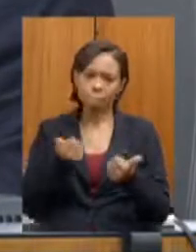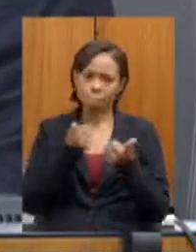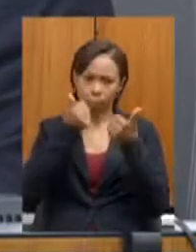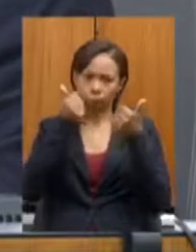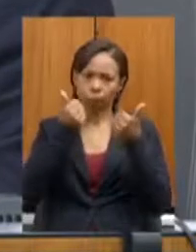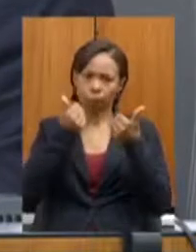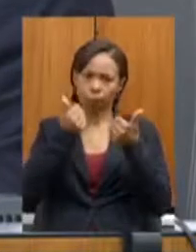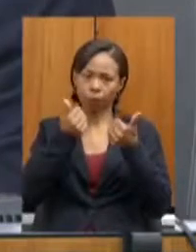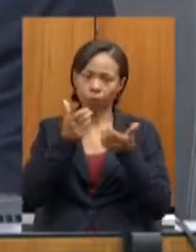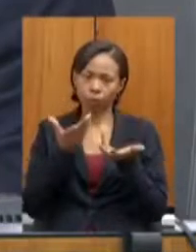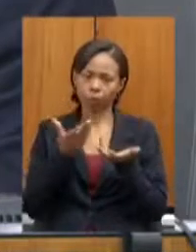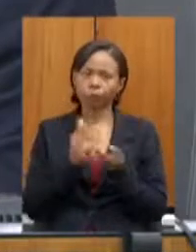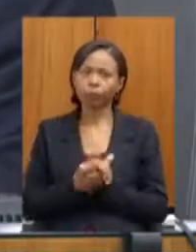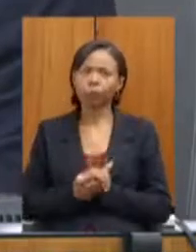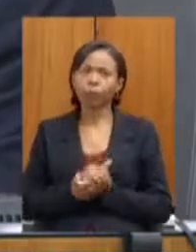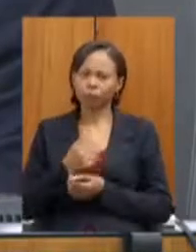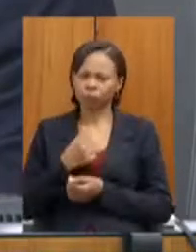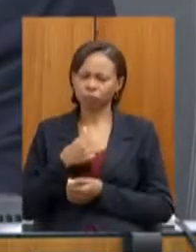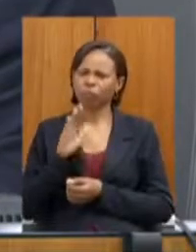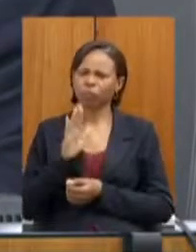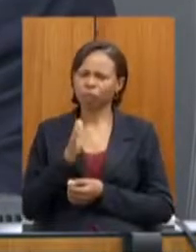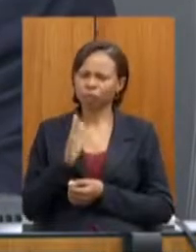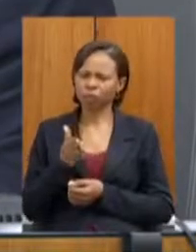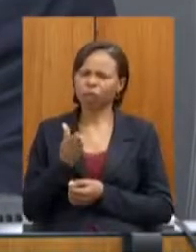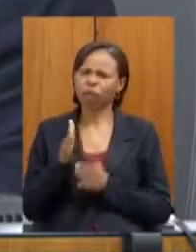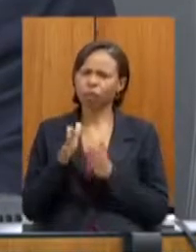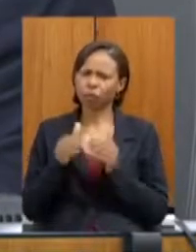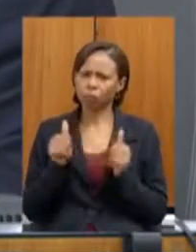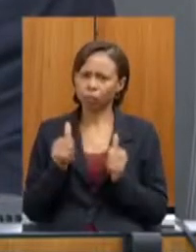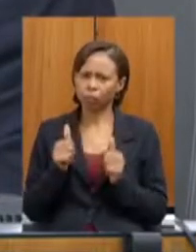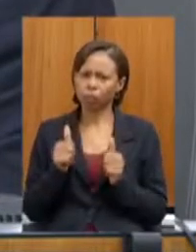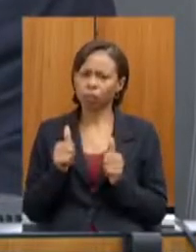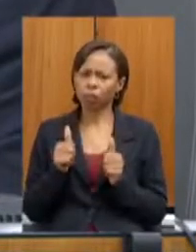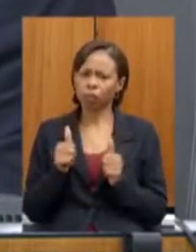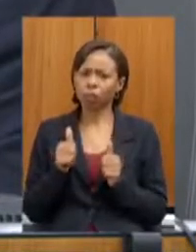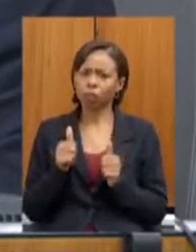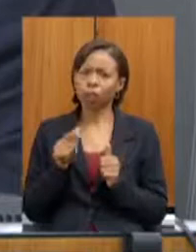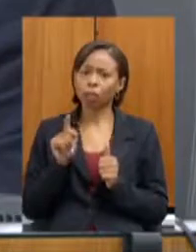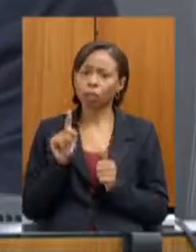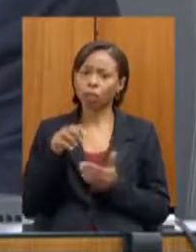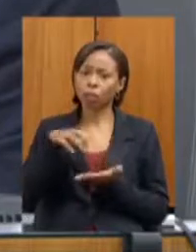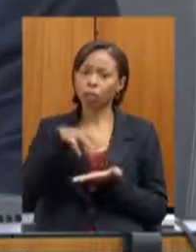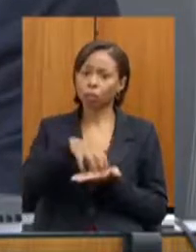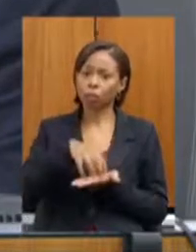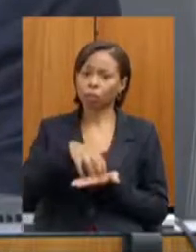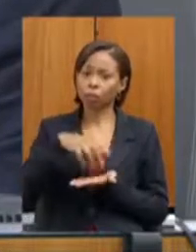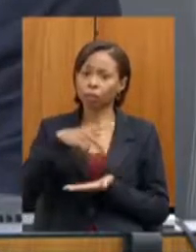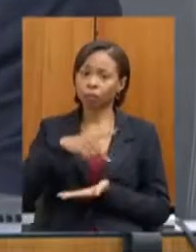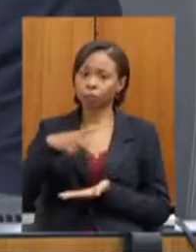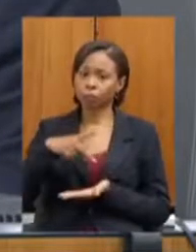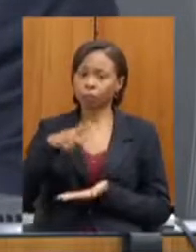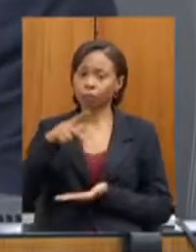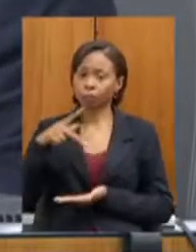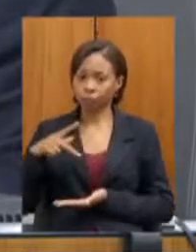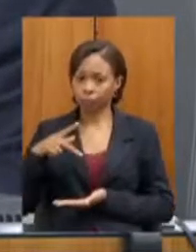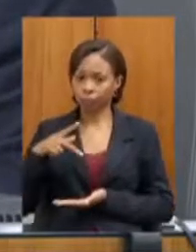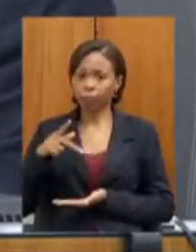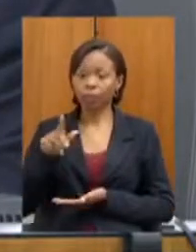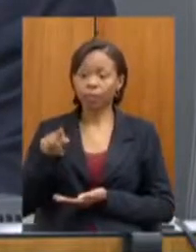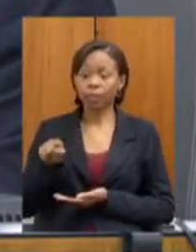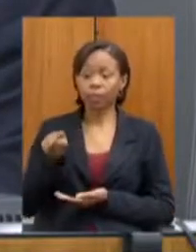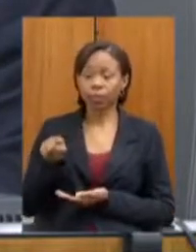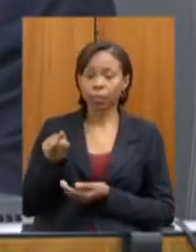já eu já sabia dessa demanda eu já pedi a nossa unidade PPP que está modelando a concessão do